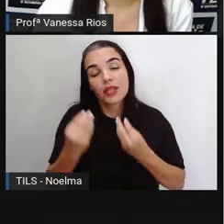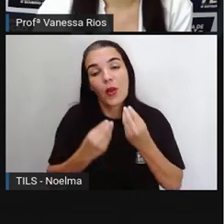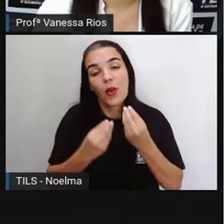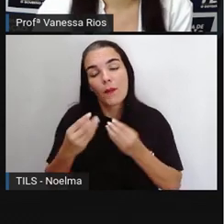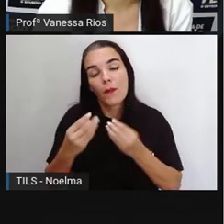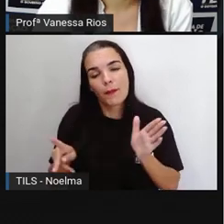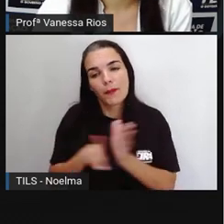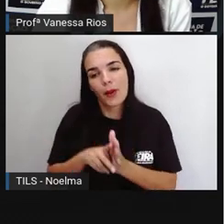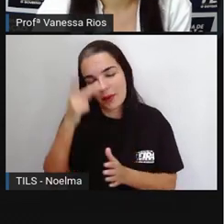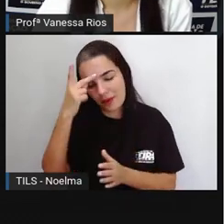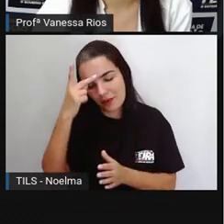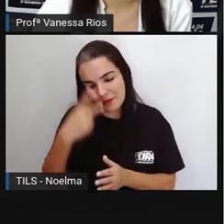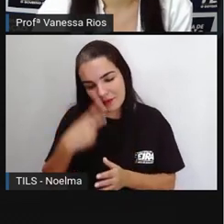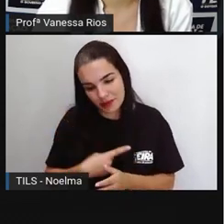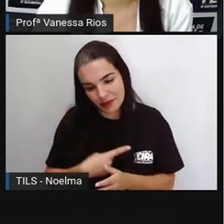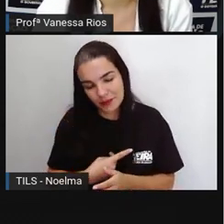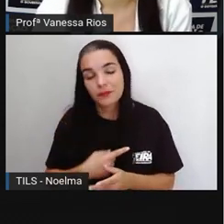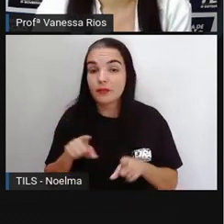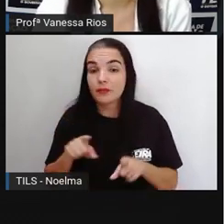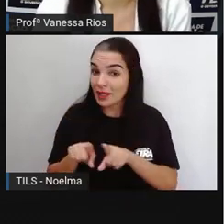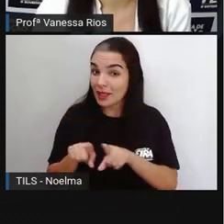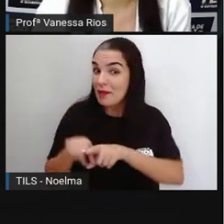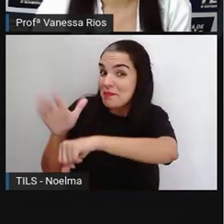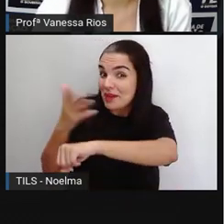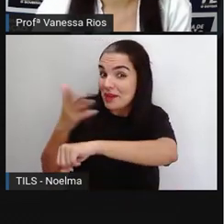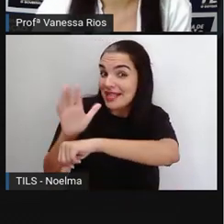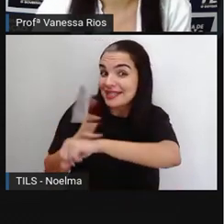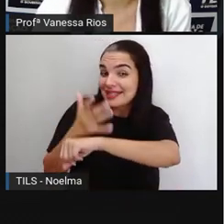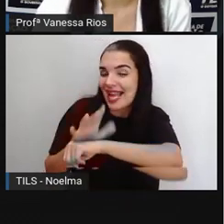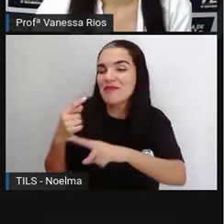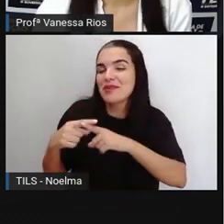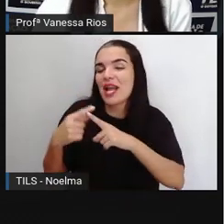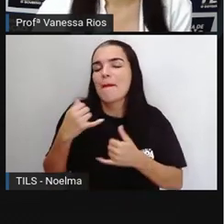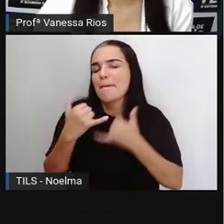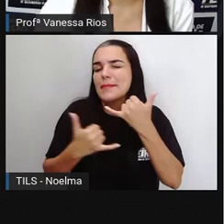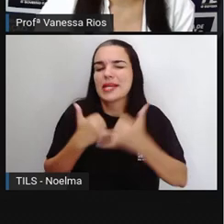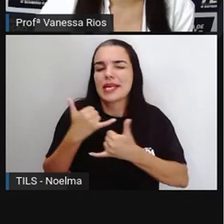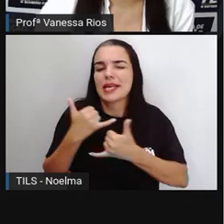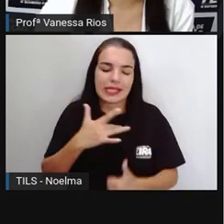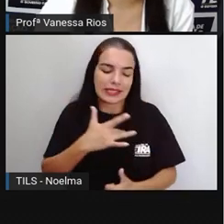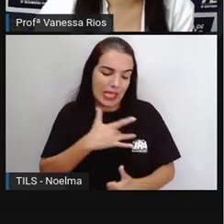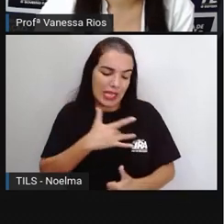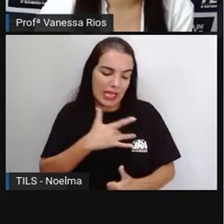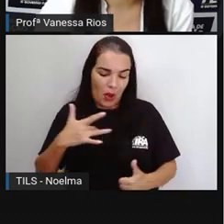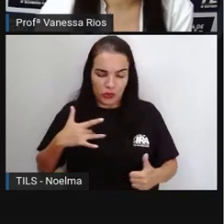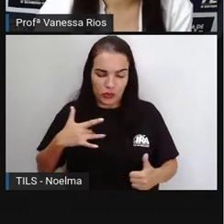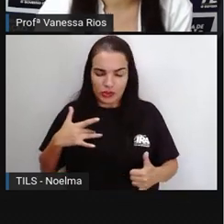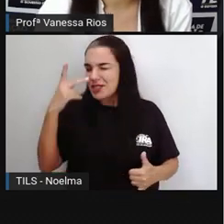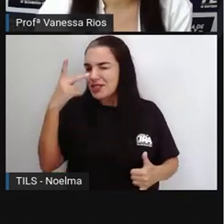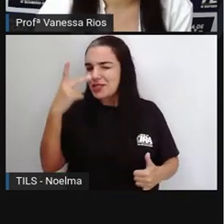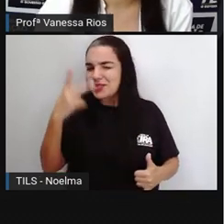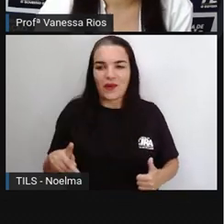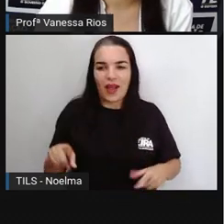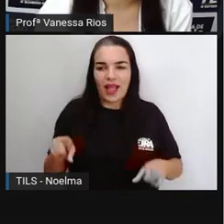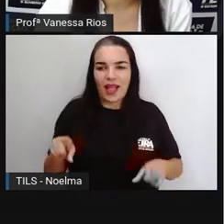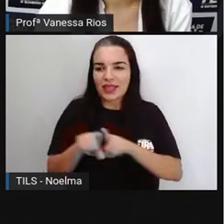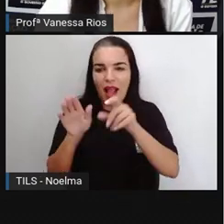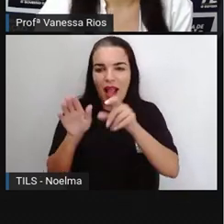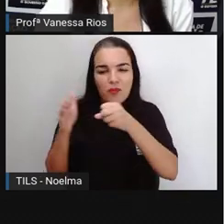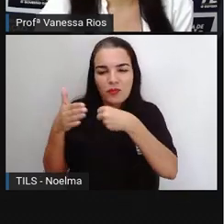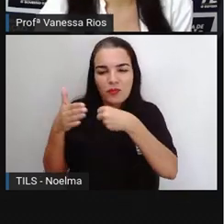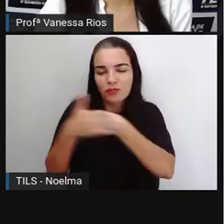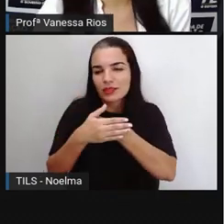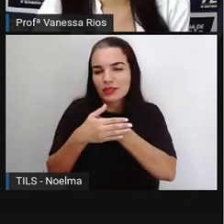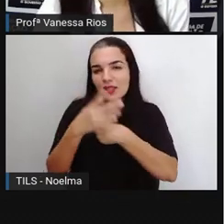praticando. Porque brincar faz bem para a saúde, né? Faz bem aí para a conservação da história, da cultura,